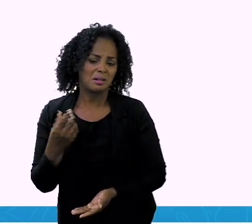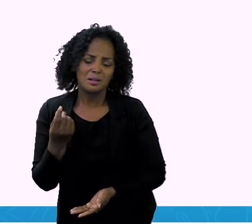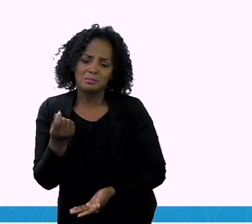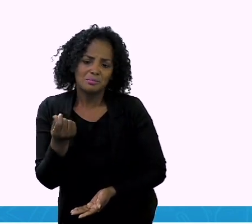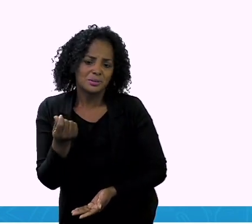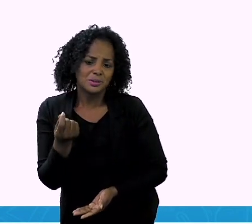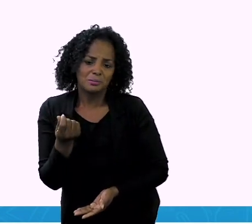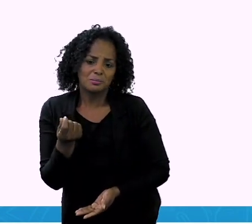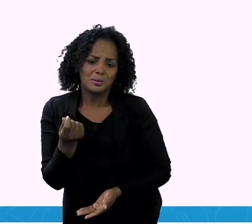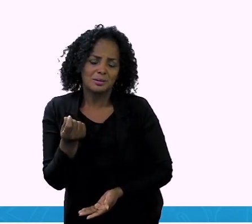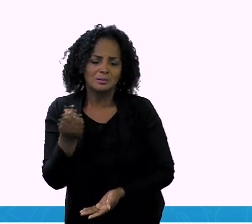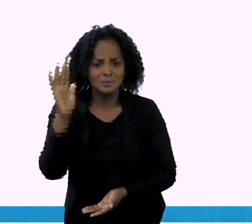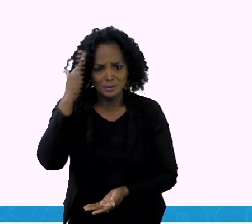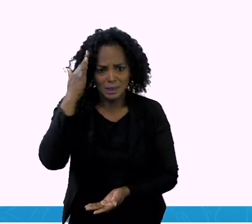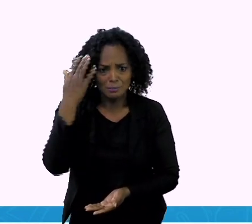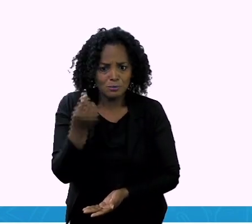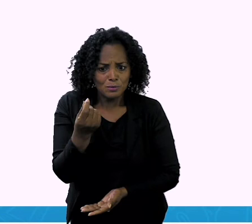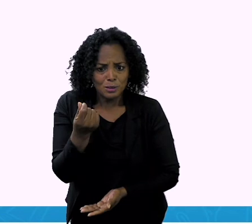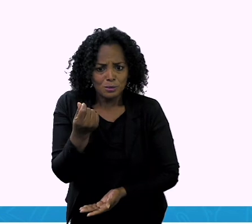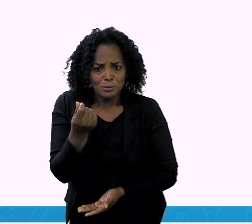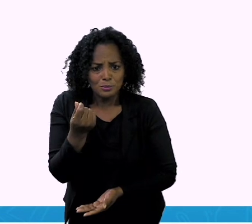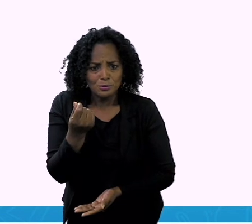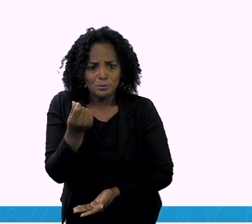Quem sabe o valor dessa nota? Olha aqui.